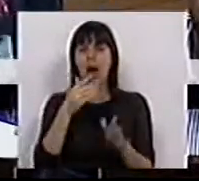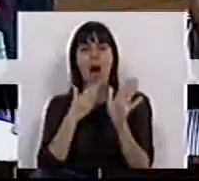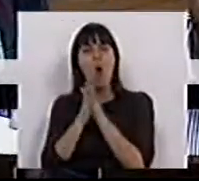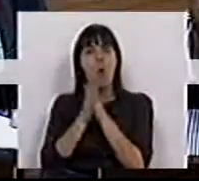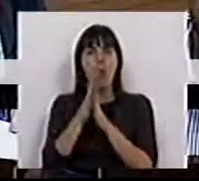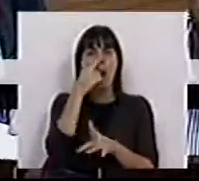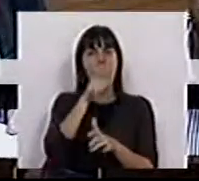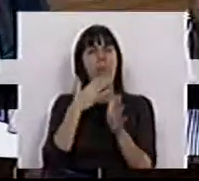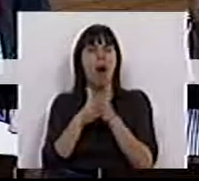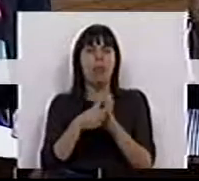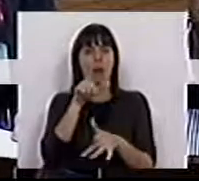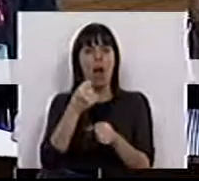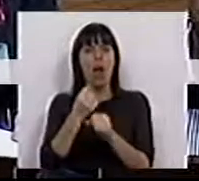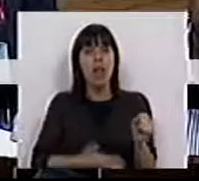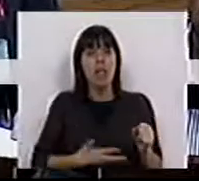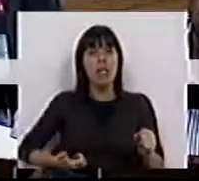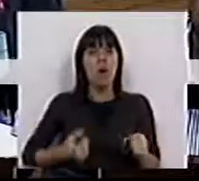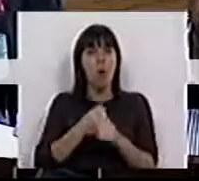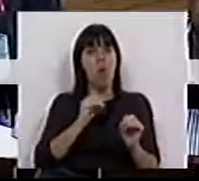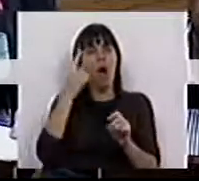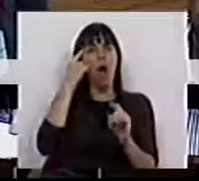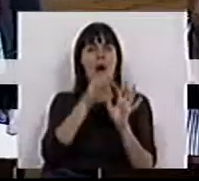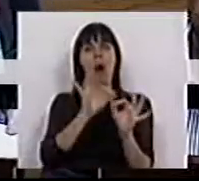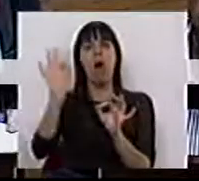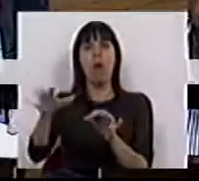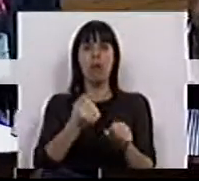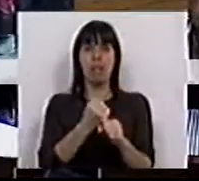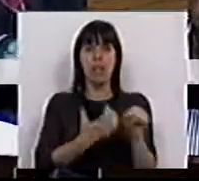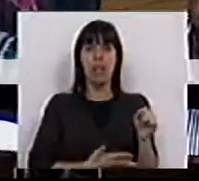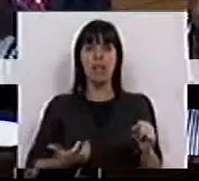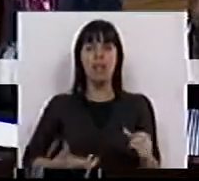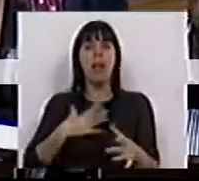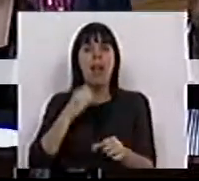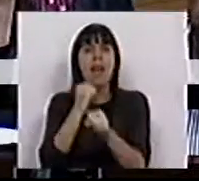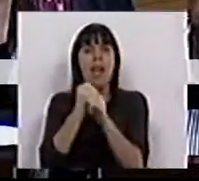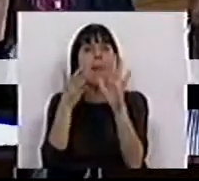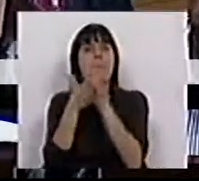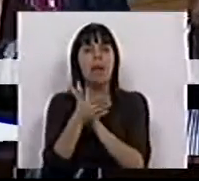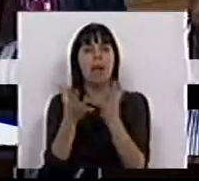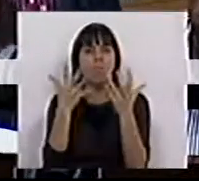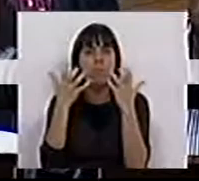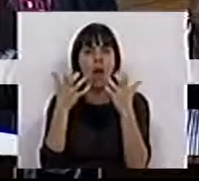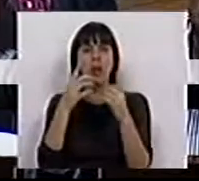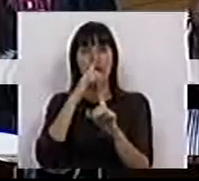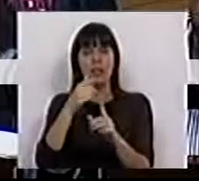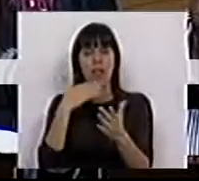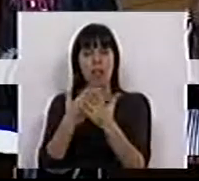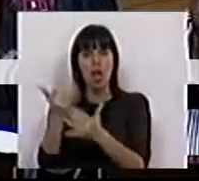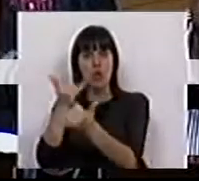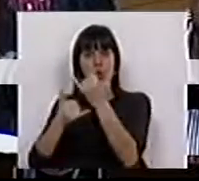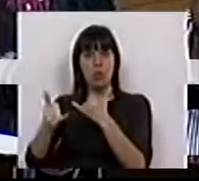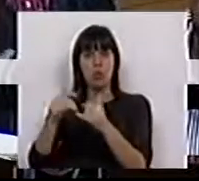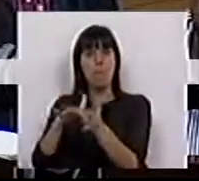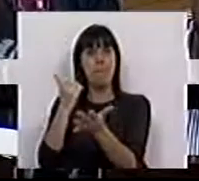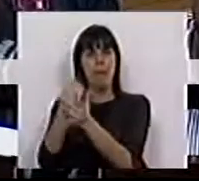explorar trabalhadores desempregados. Os trabalhadores desempregados querem emprego. Se estão a ocupar postos